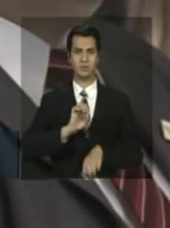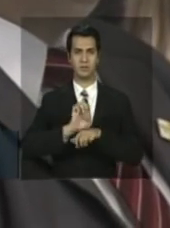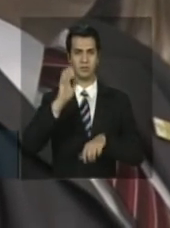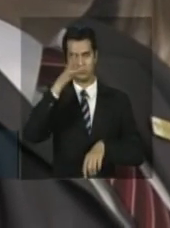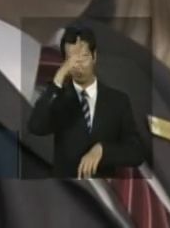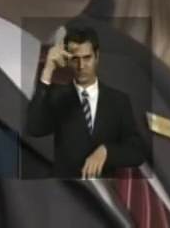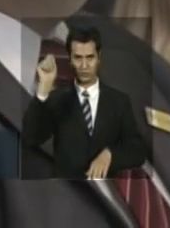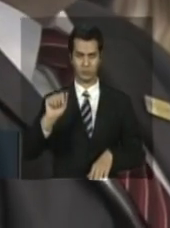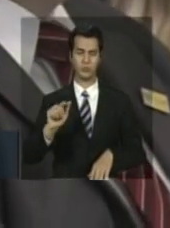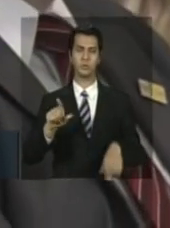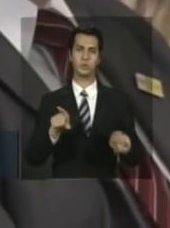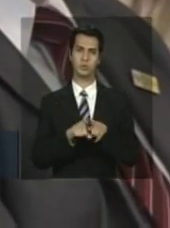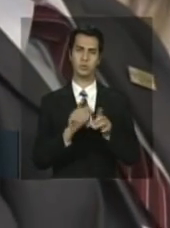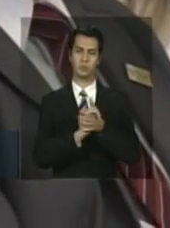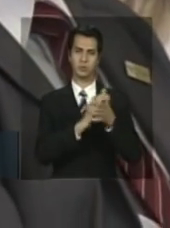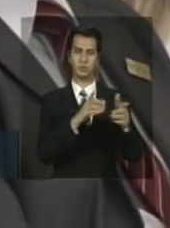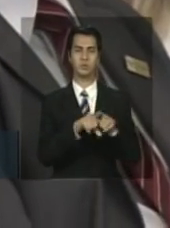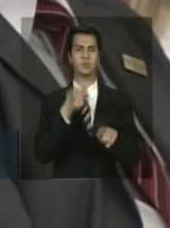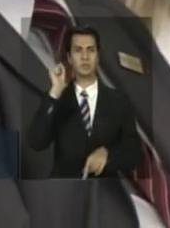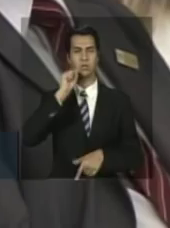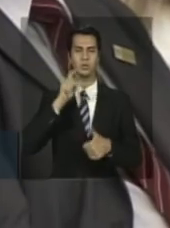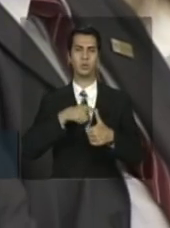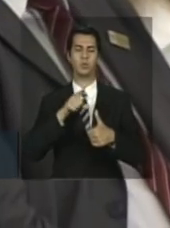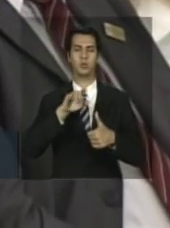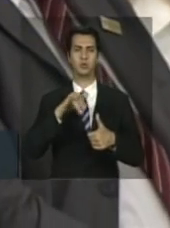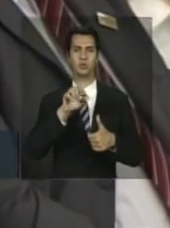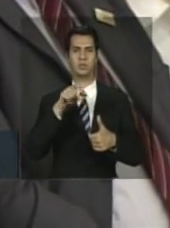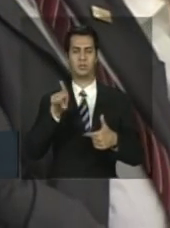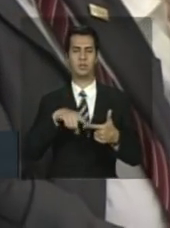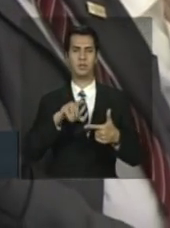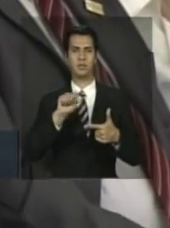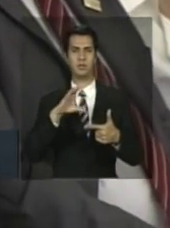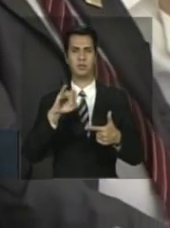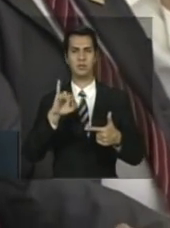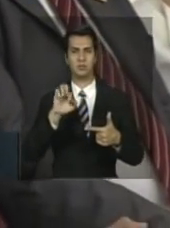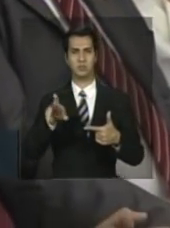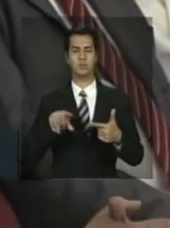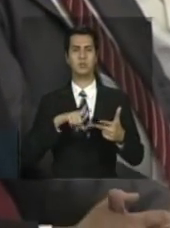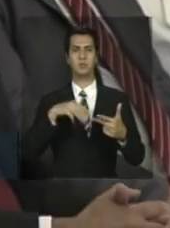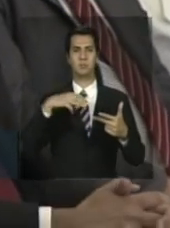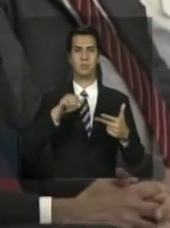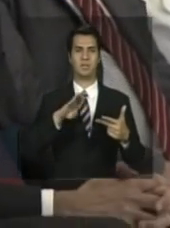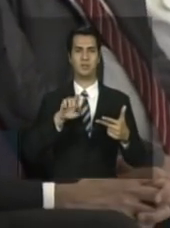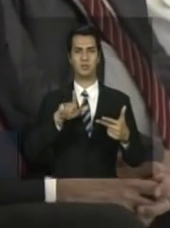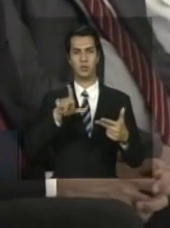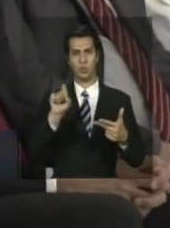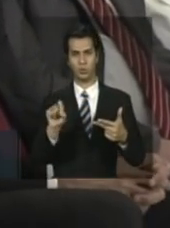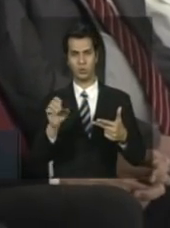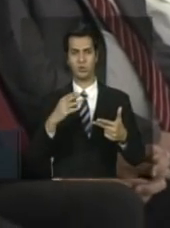senadores José Pimentel, Assir Gurgax e Marcelo Crivella,